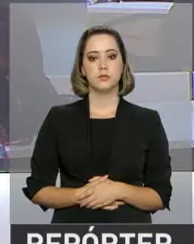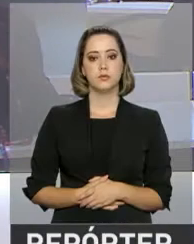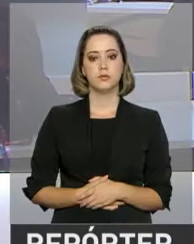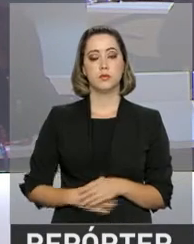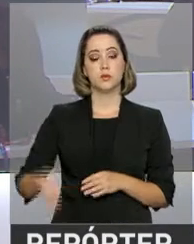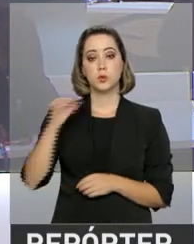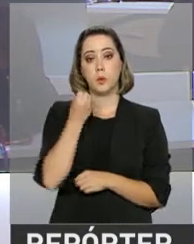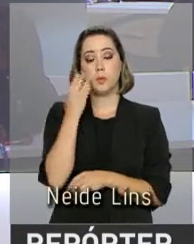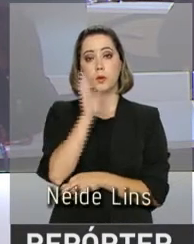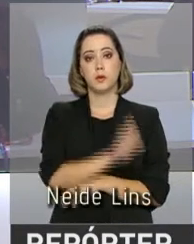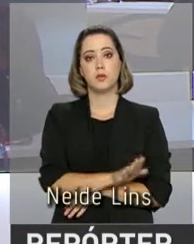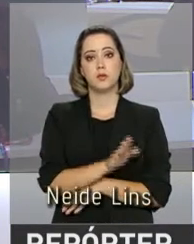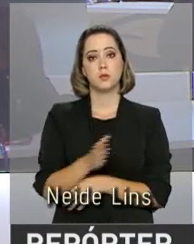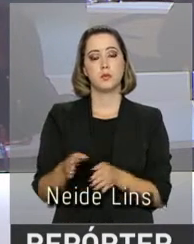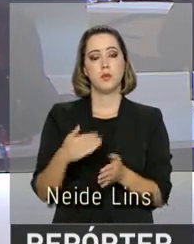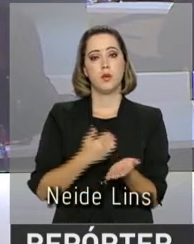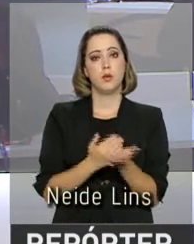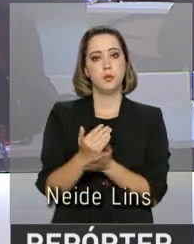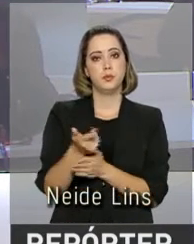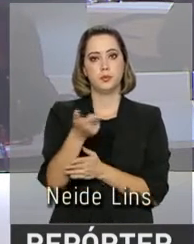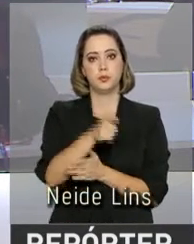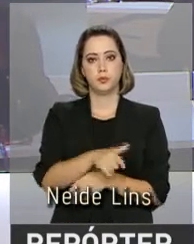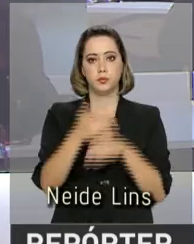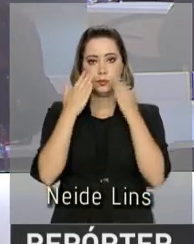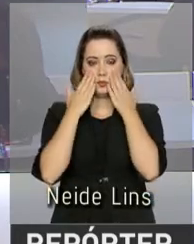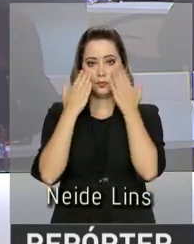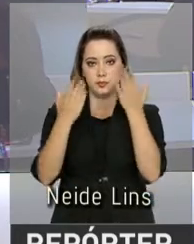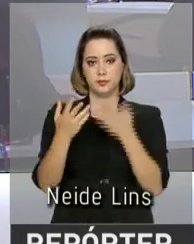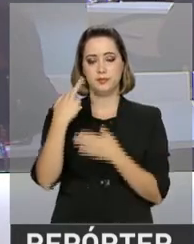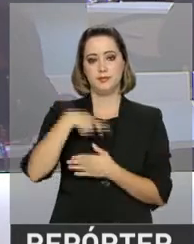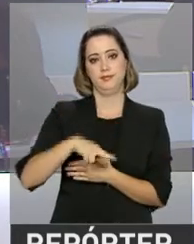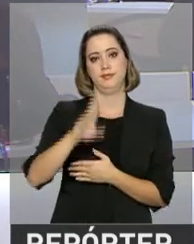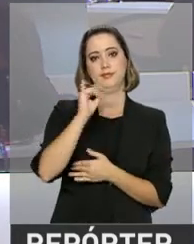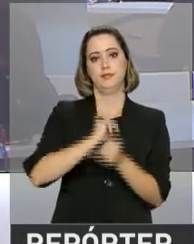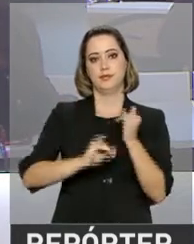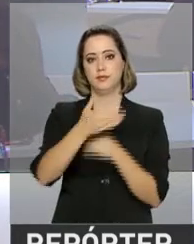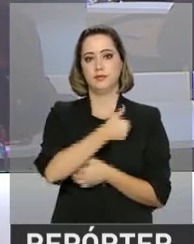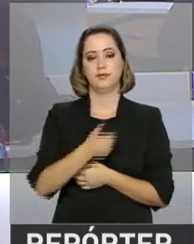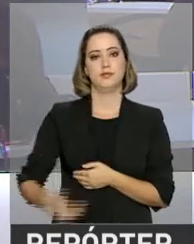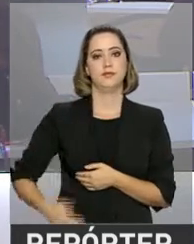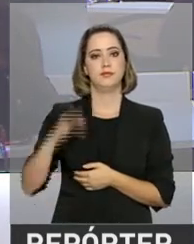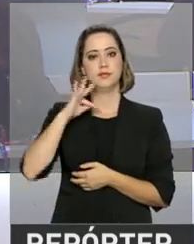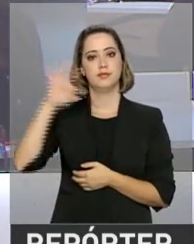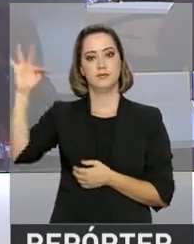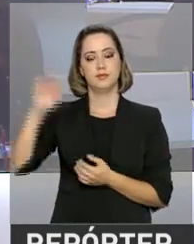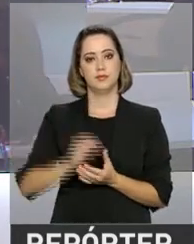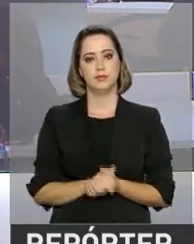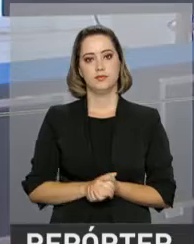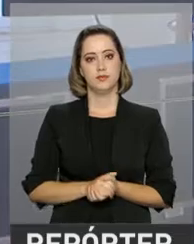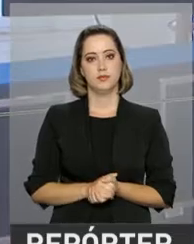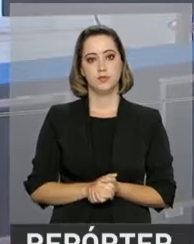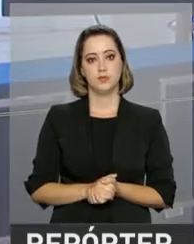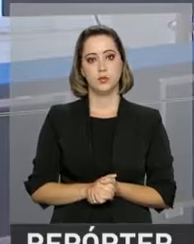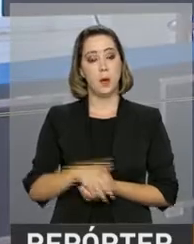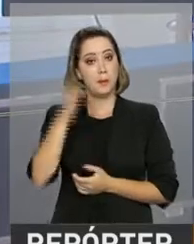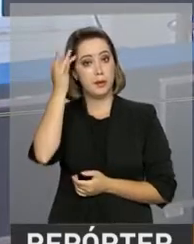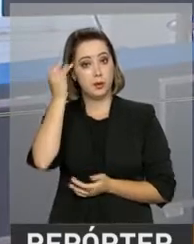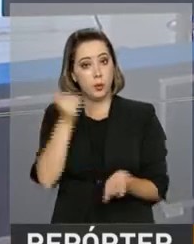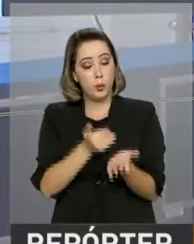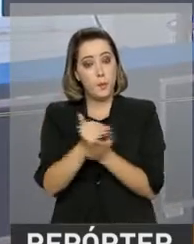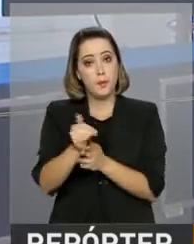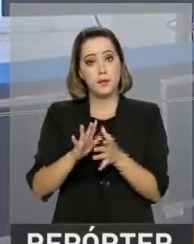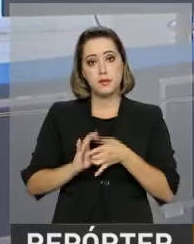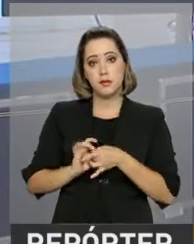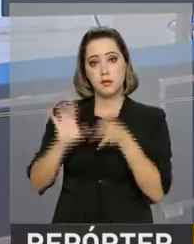Olá, boa tarde. Começa agora mais uma edição do Repórter NBR com as notícias do governo federal. A partir de